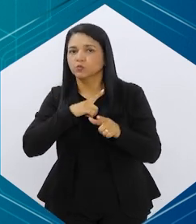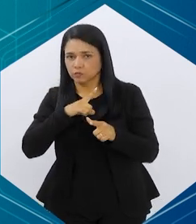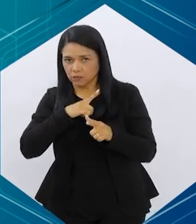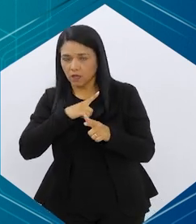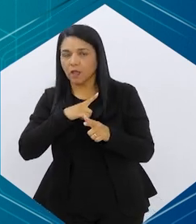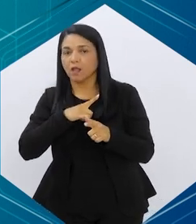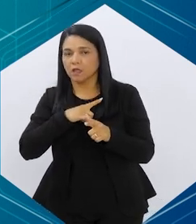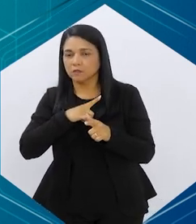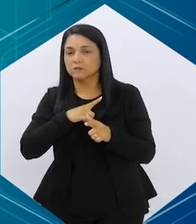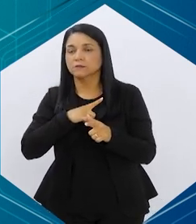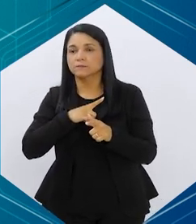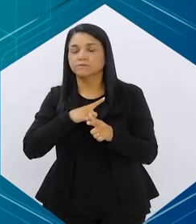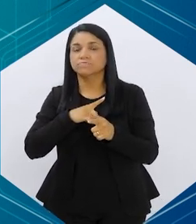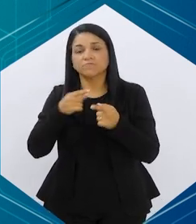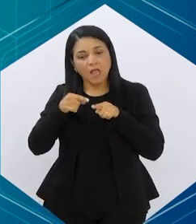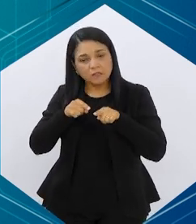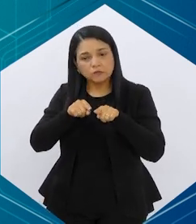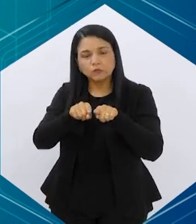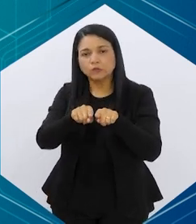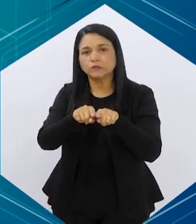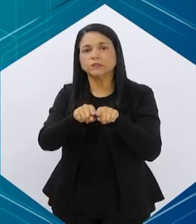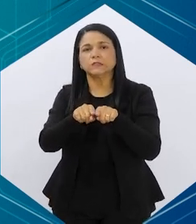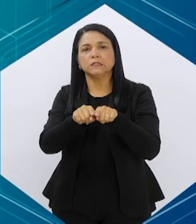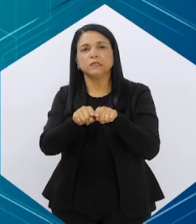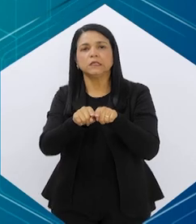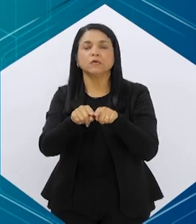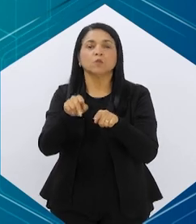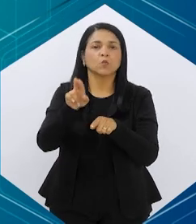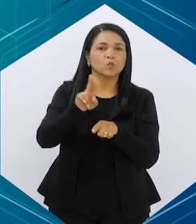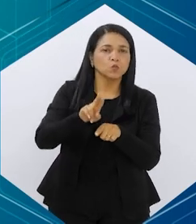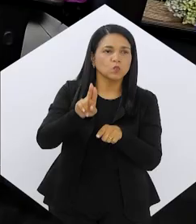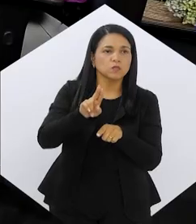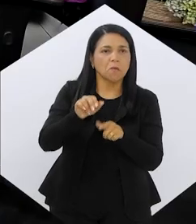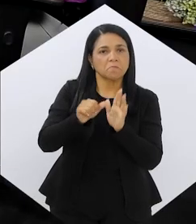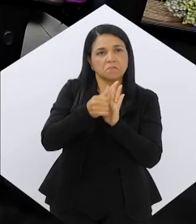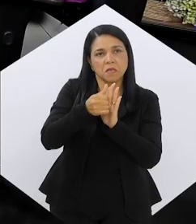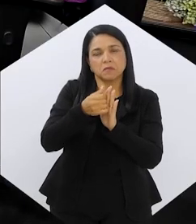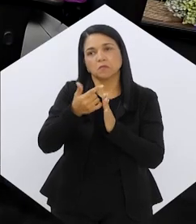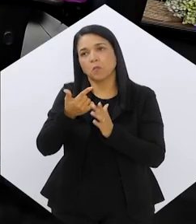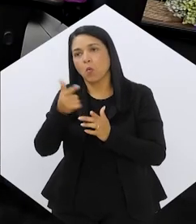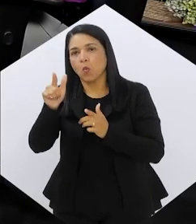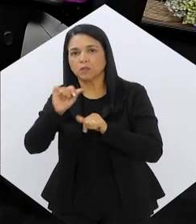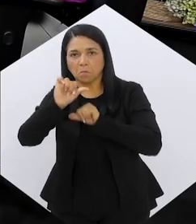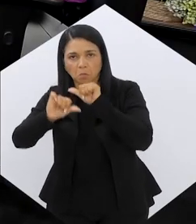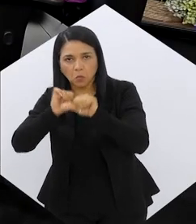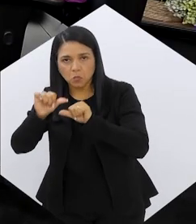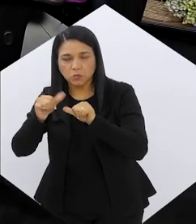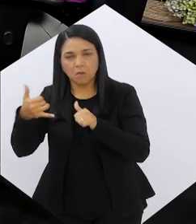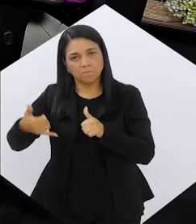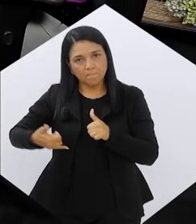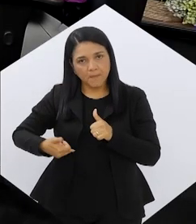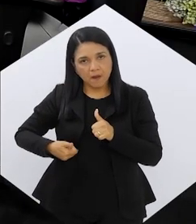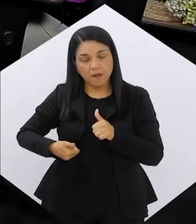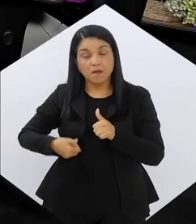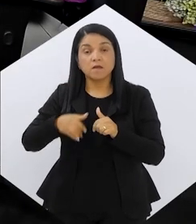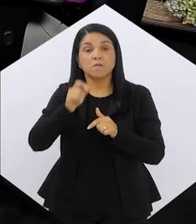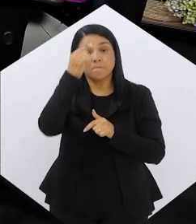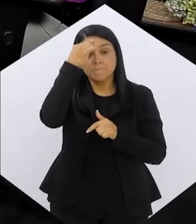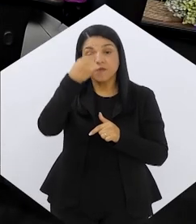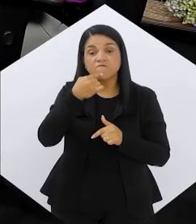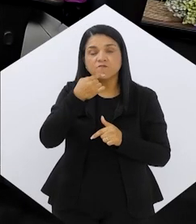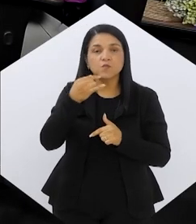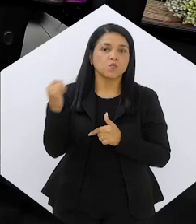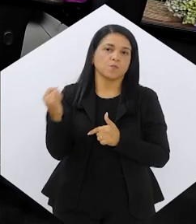né? E, às vezes, a gente vai e uma associa, usa uma, usa outra. Então, entender qual o perfil do paciente, qual a melhor